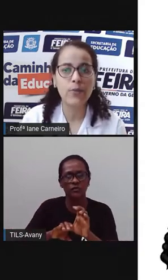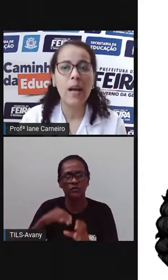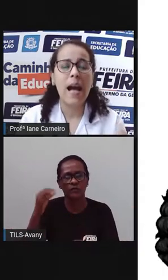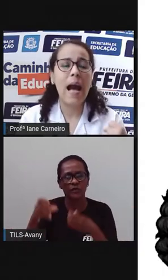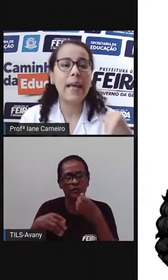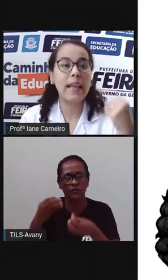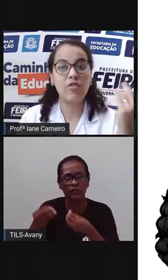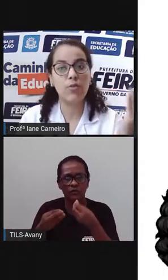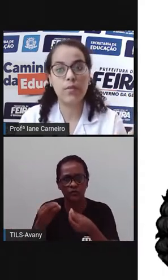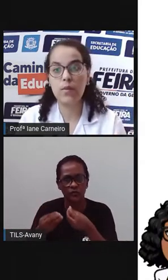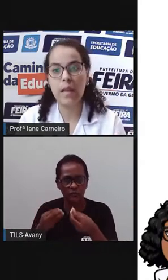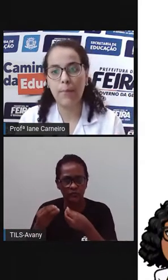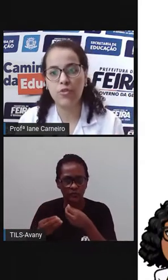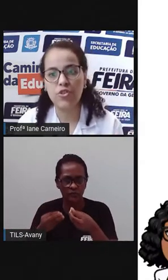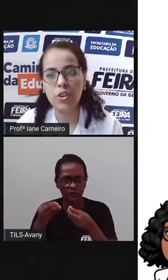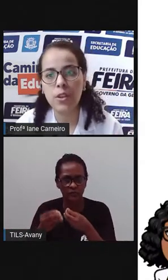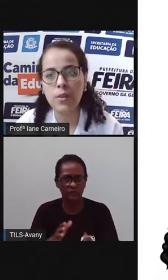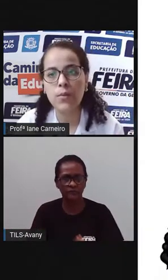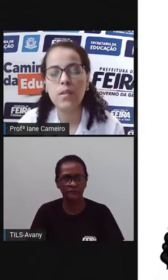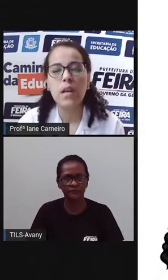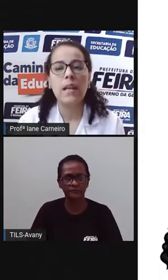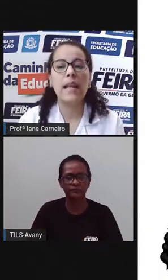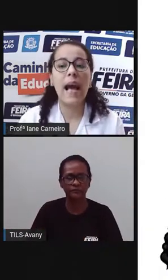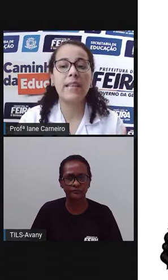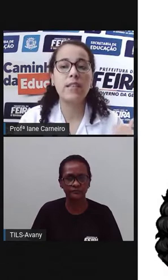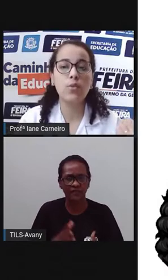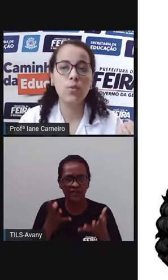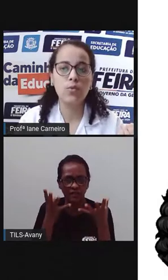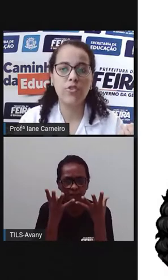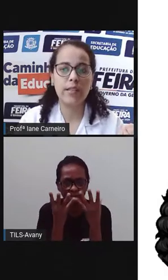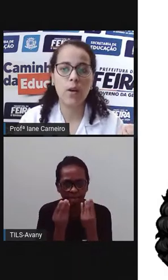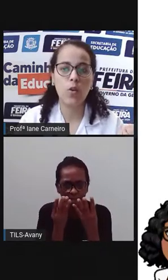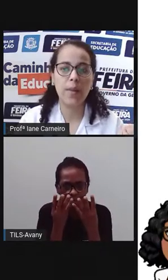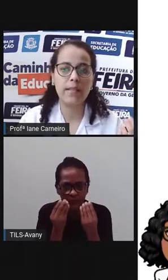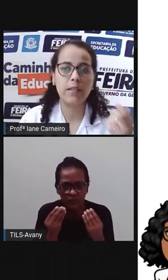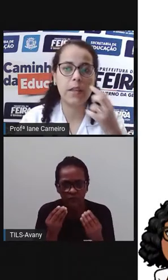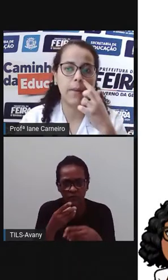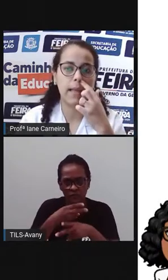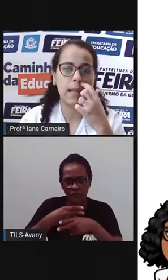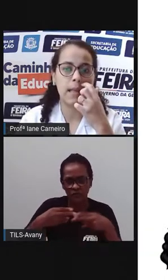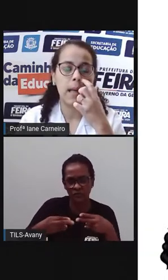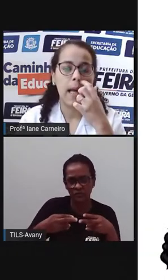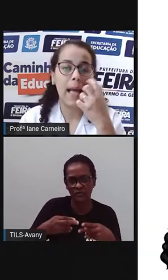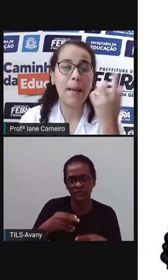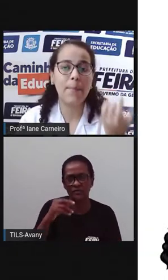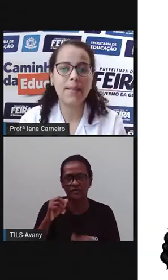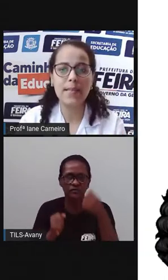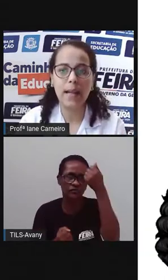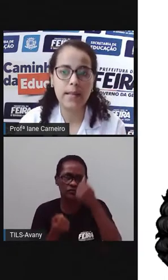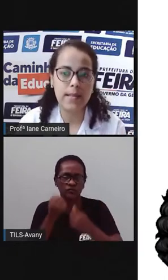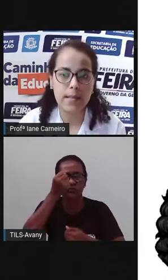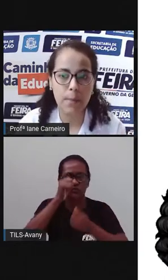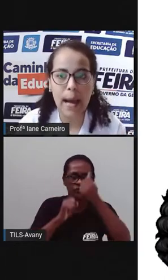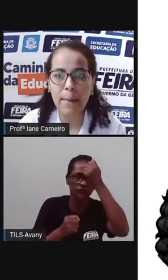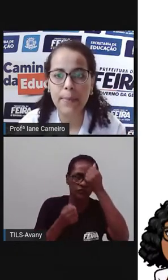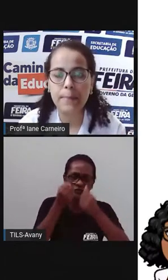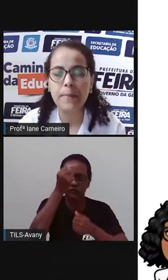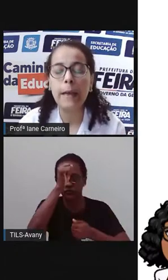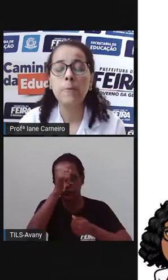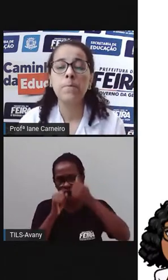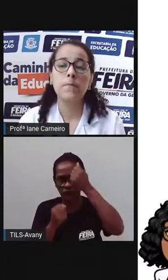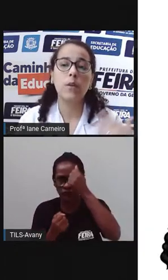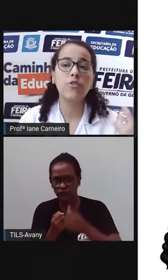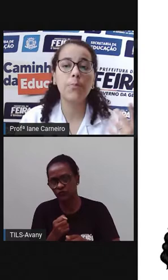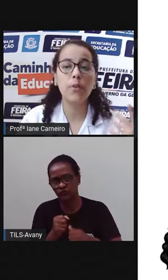localizado, a Igreja dos Capuchinhos, né? As indústrias, olha como elas estão aqui representadas nesse mapa,